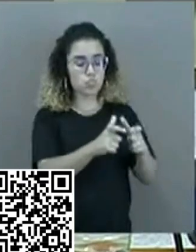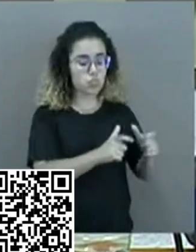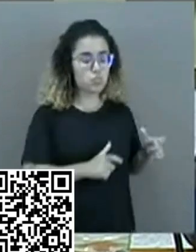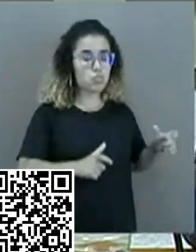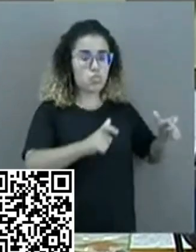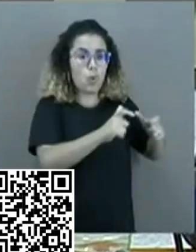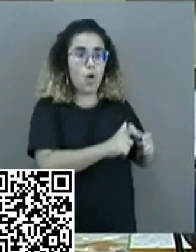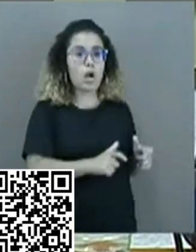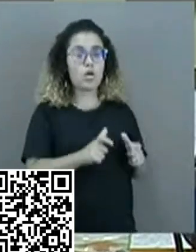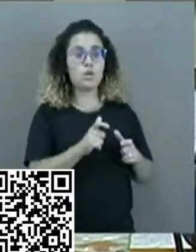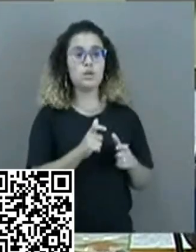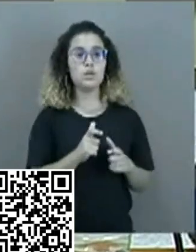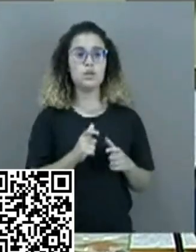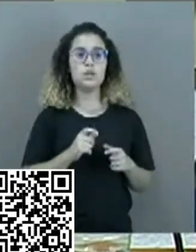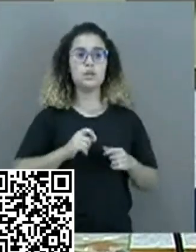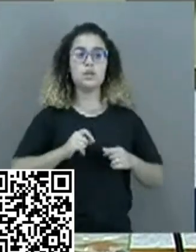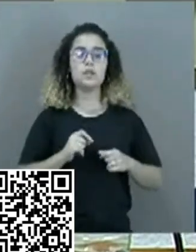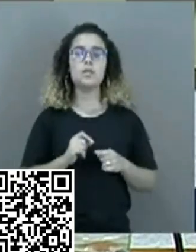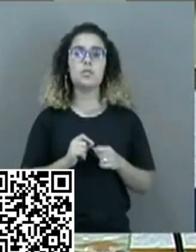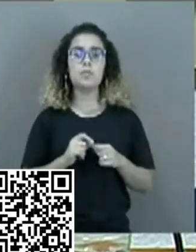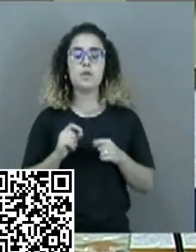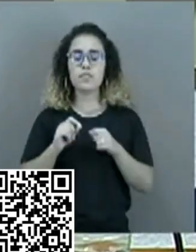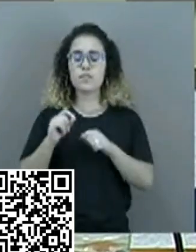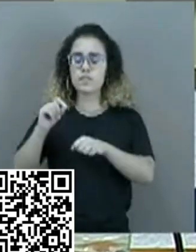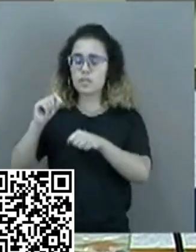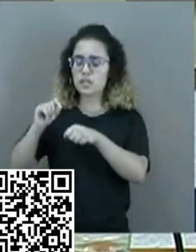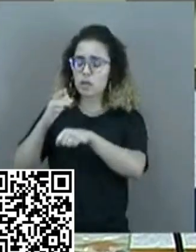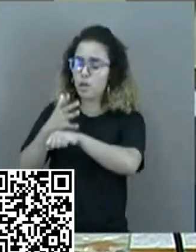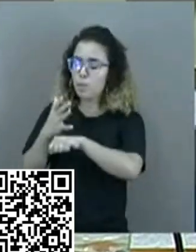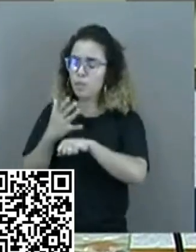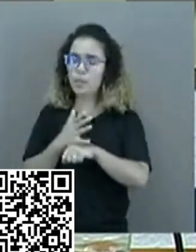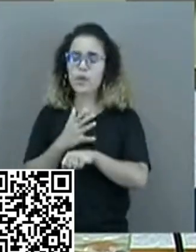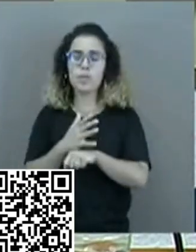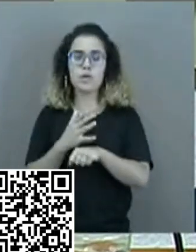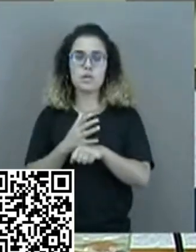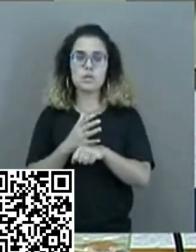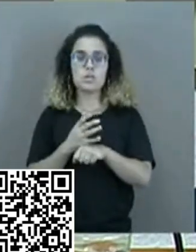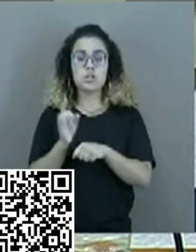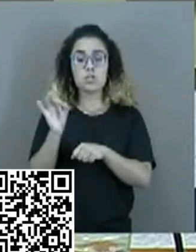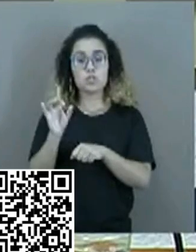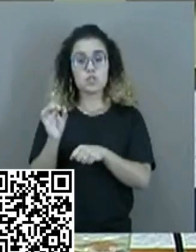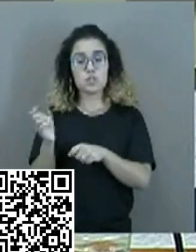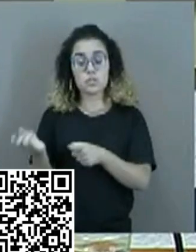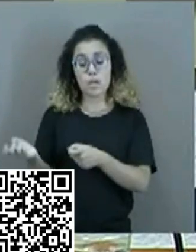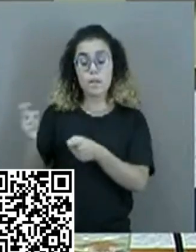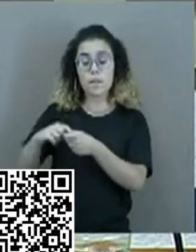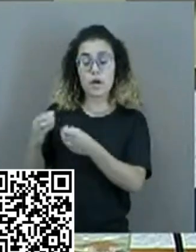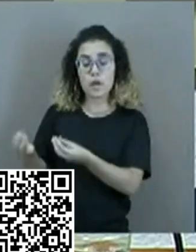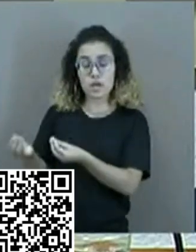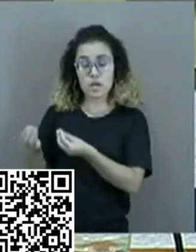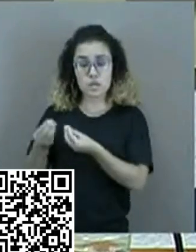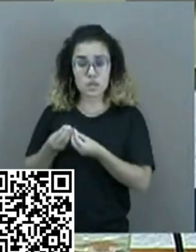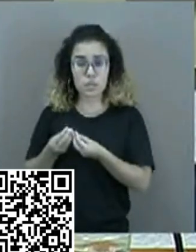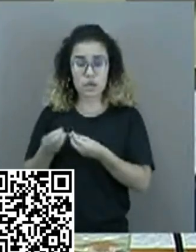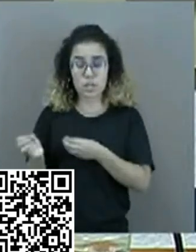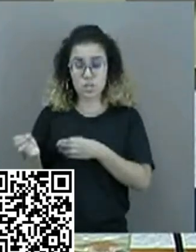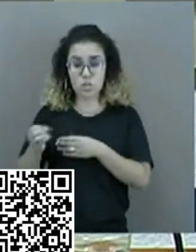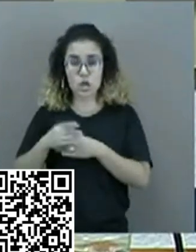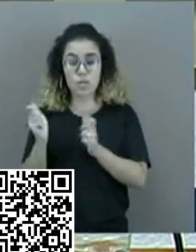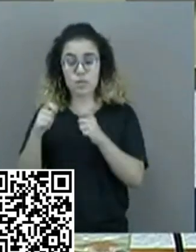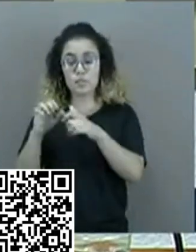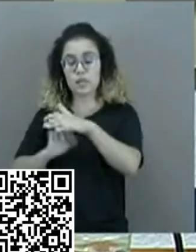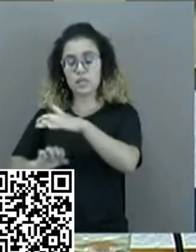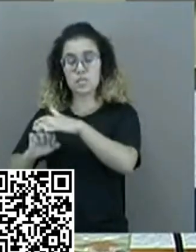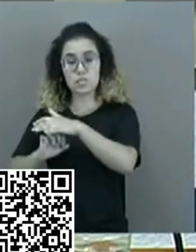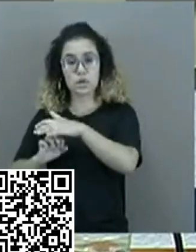com a ZPE, para uma preparação, tanto para receber novas plantas industriais,